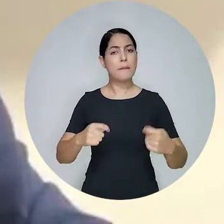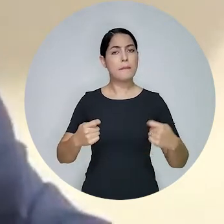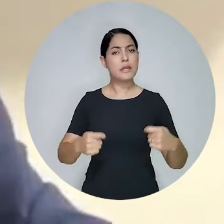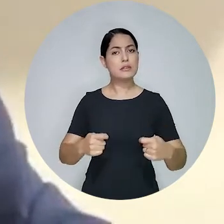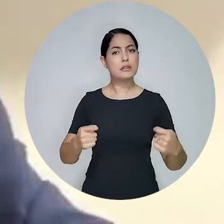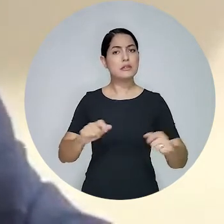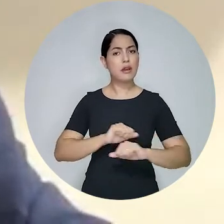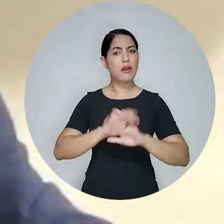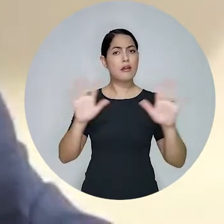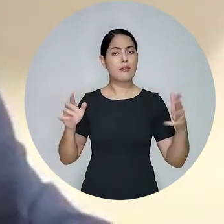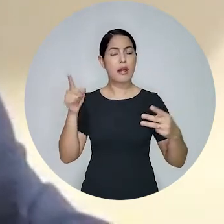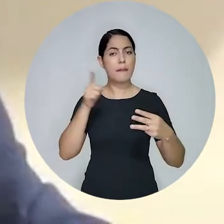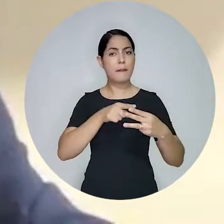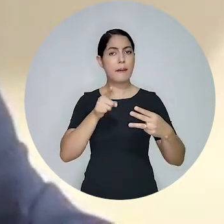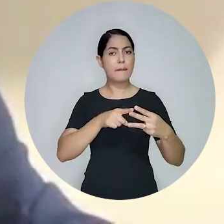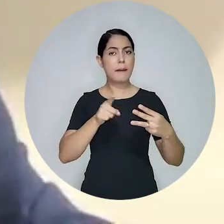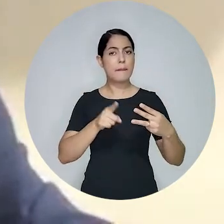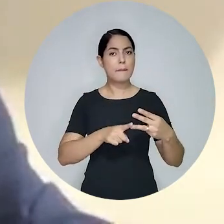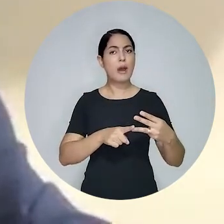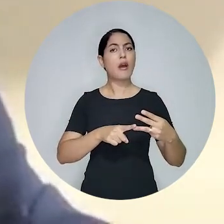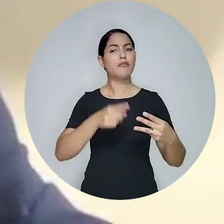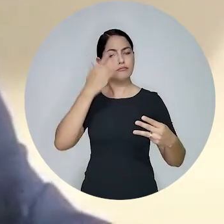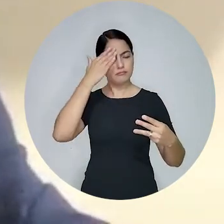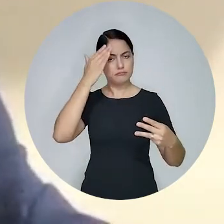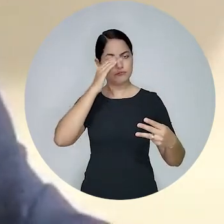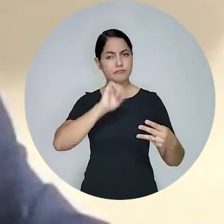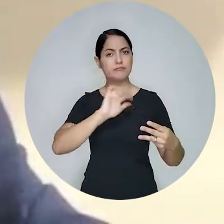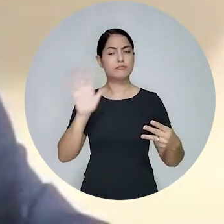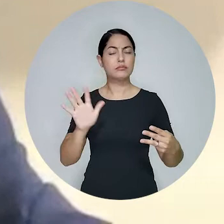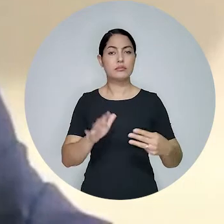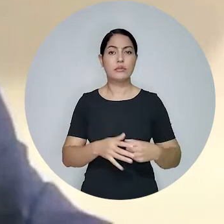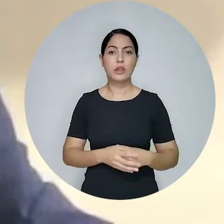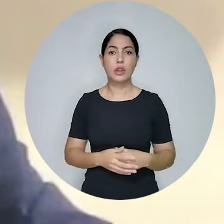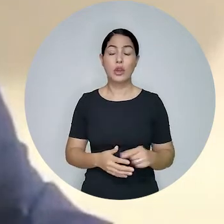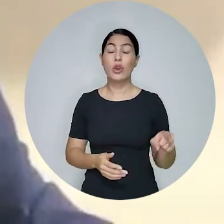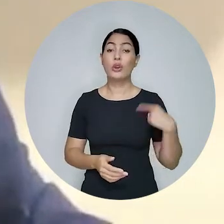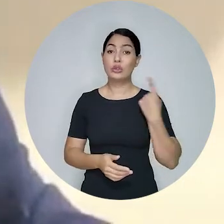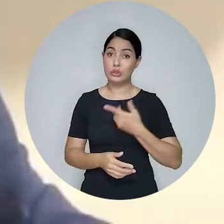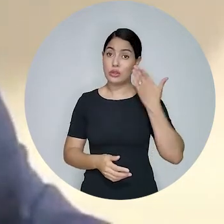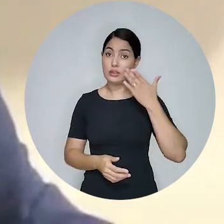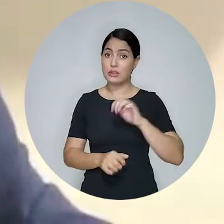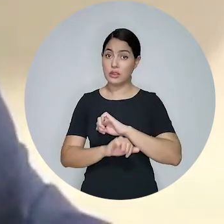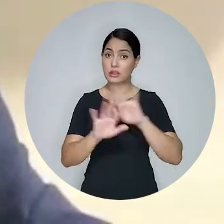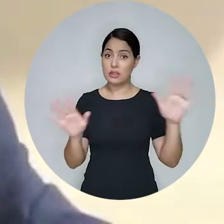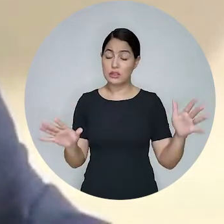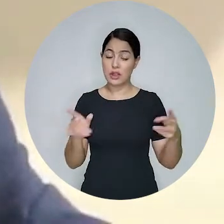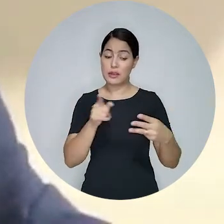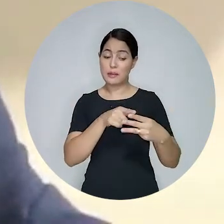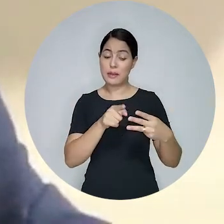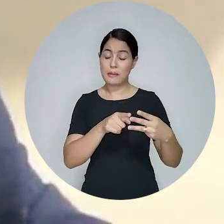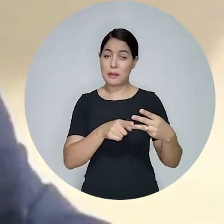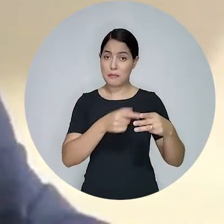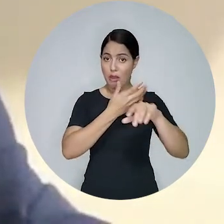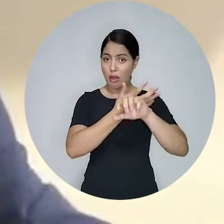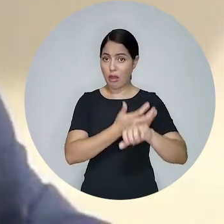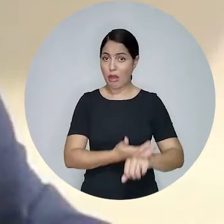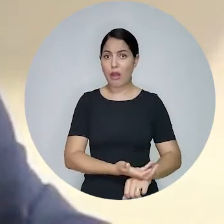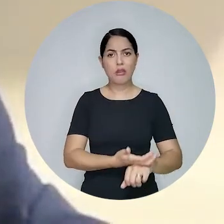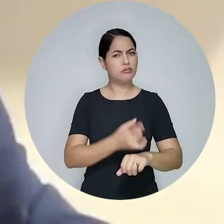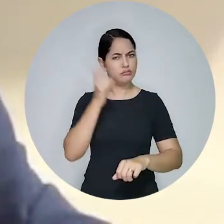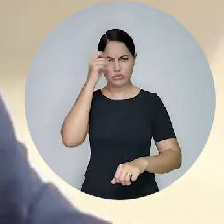propriedade dentro dessas três disciplinas. Entende-se que a colocação dessas